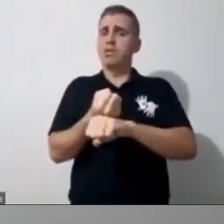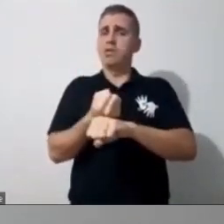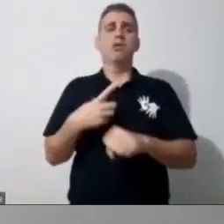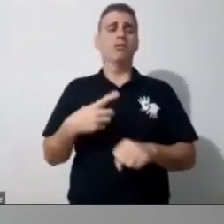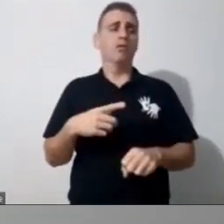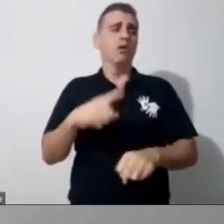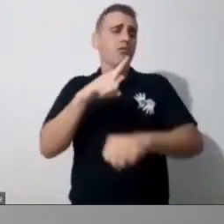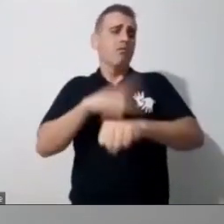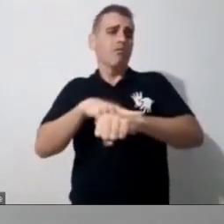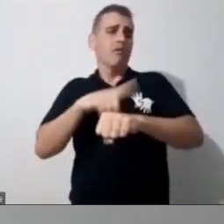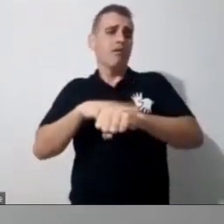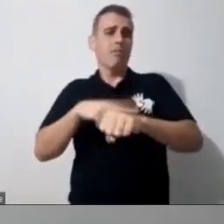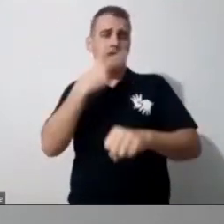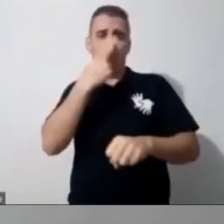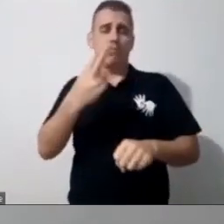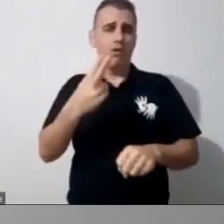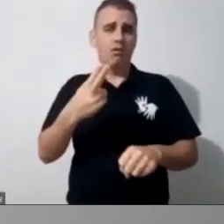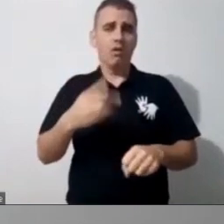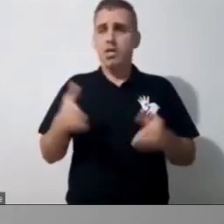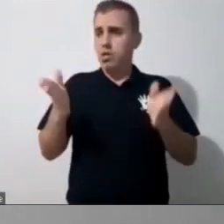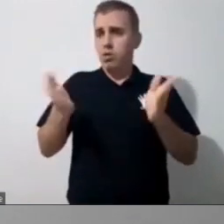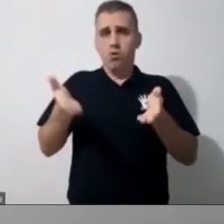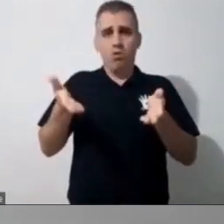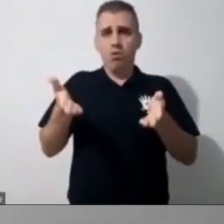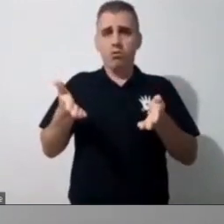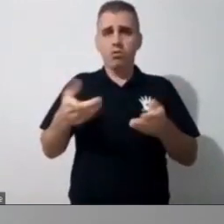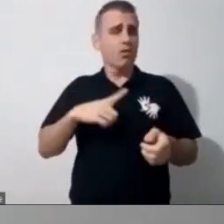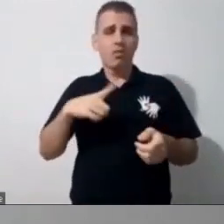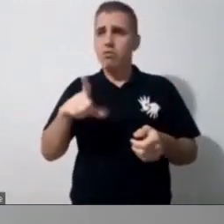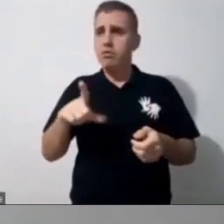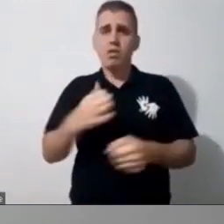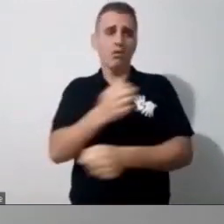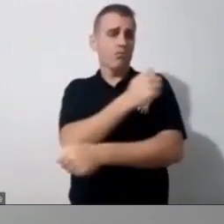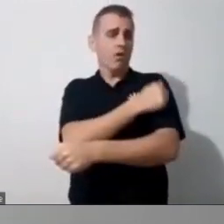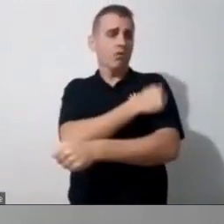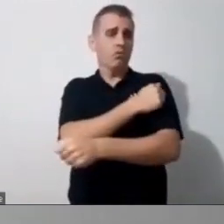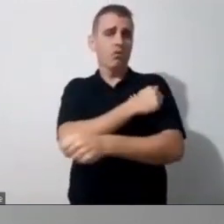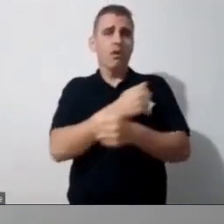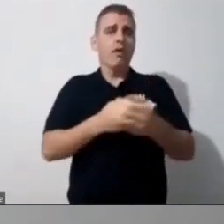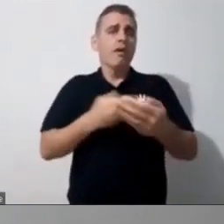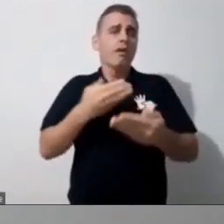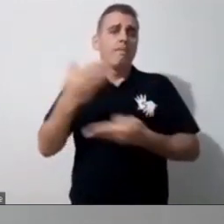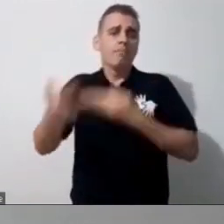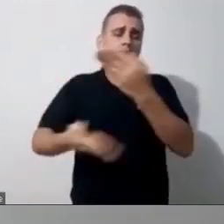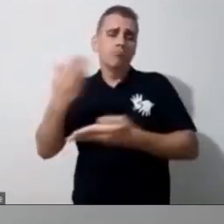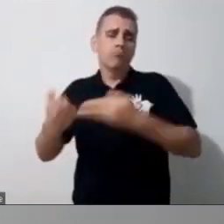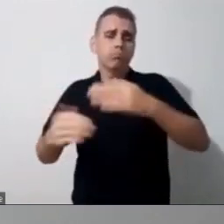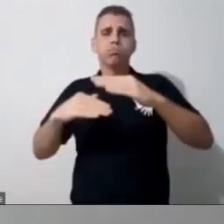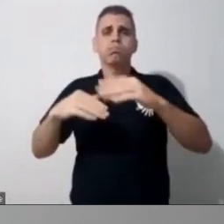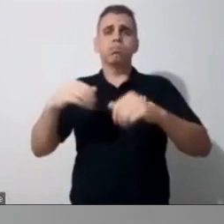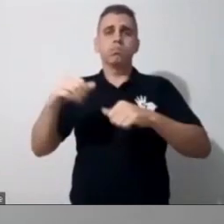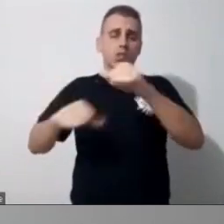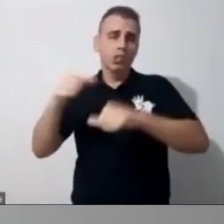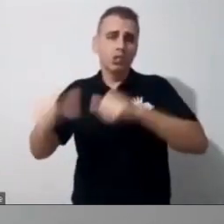vivemos mais isso. O aluno, ele participa de um espaço, ele vem de uma cultura, ele vem de famílias